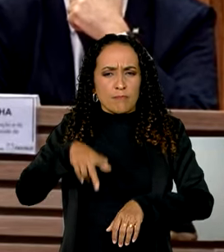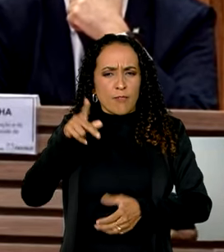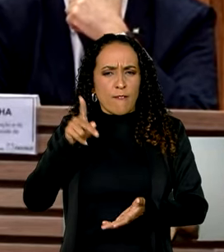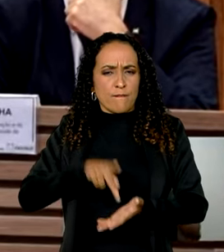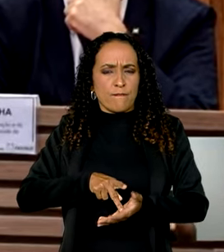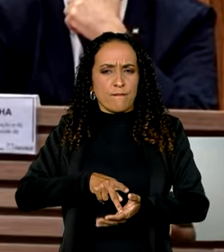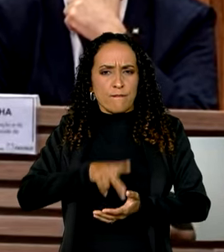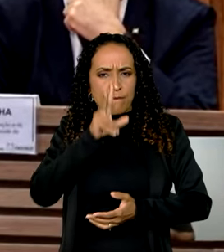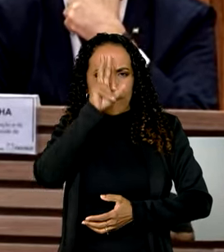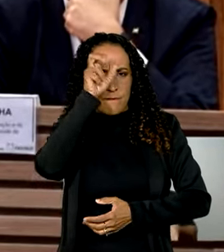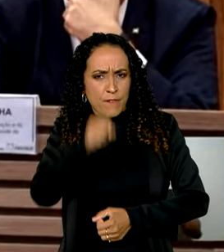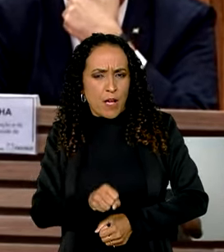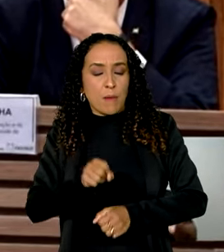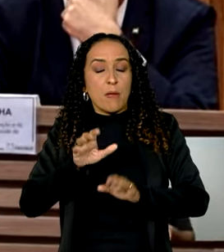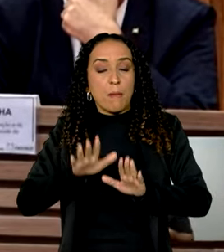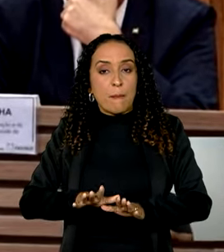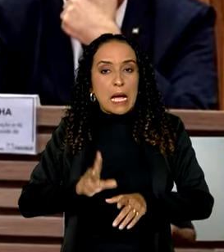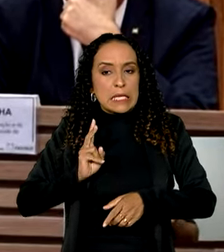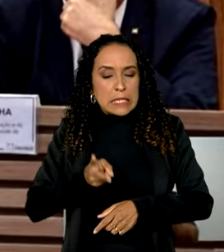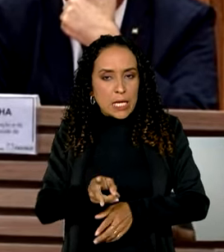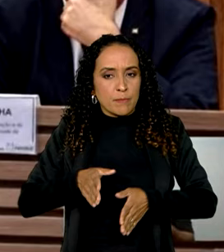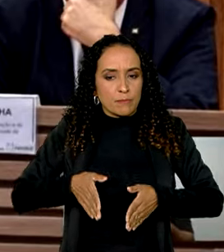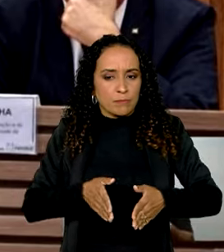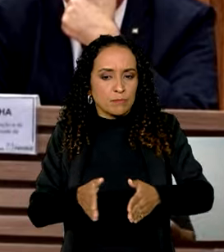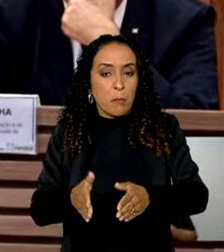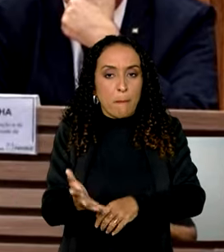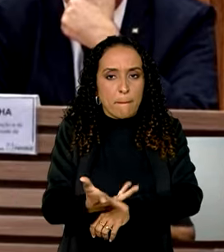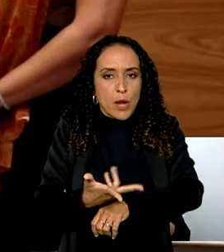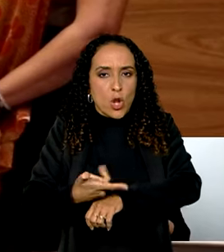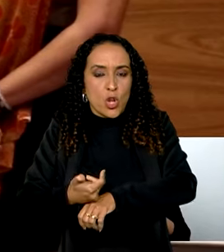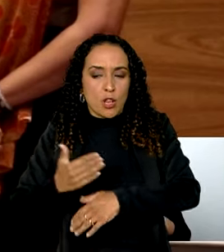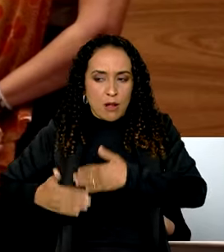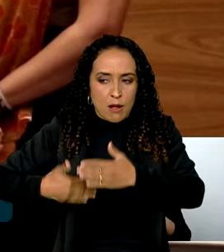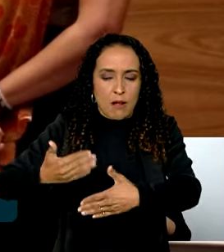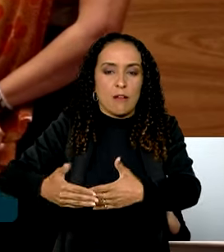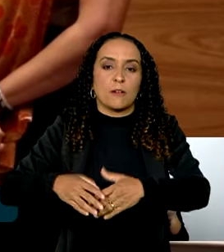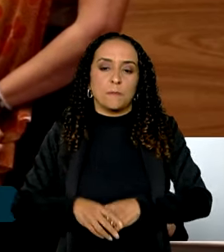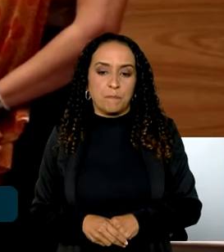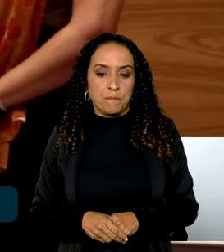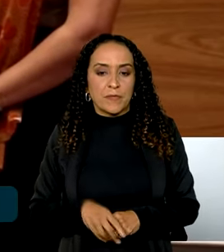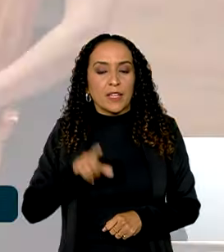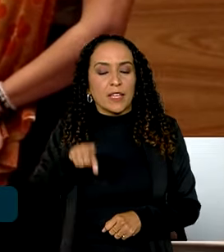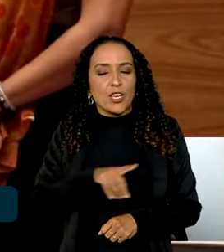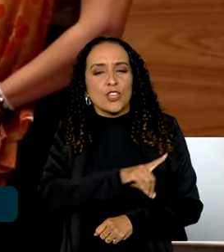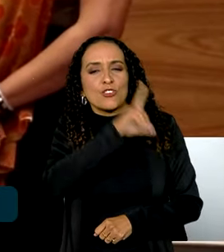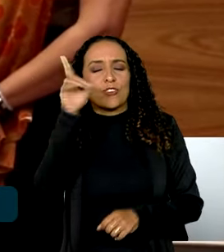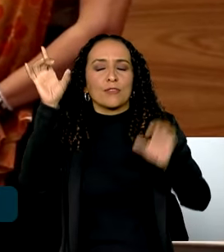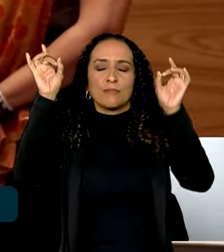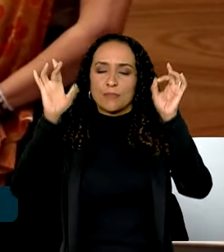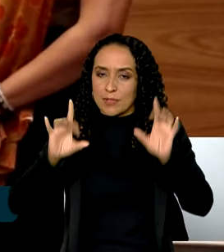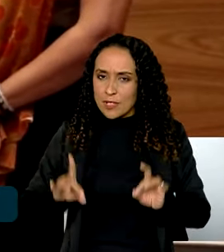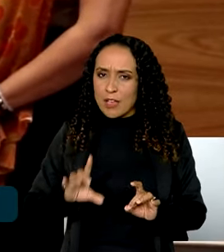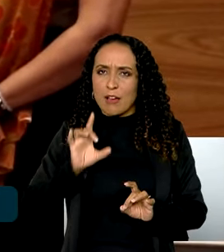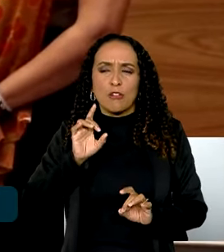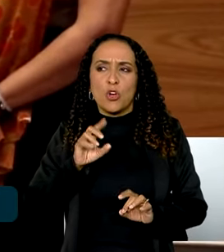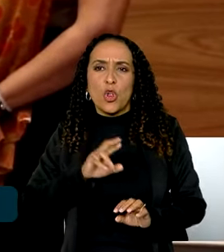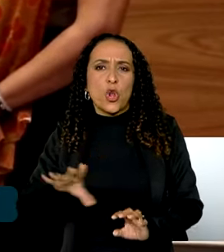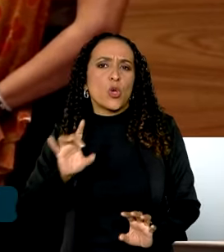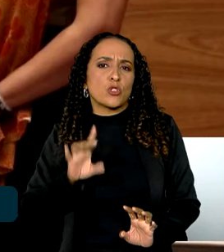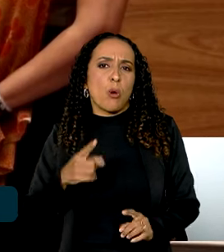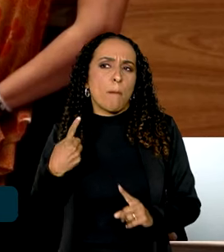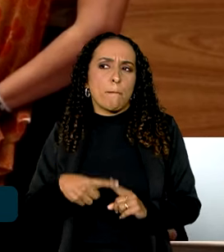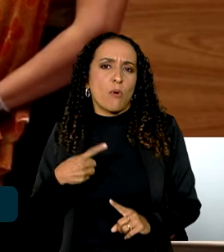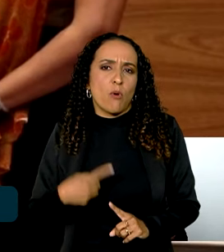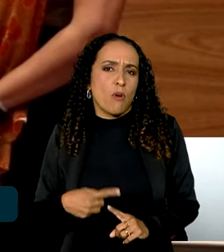determinados, mas sempre no sentido da melhoria dos processos. É um dia especial, não apenas por ser